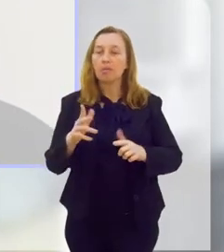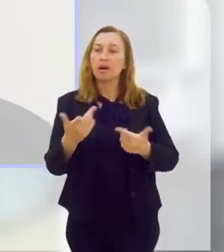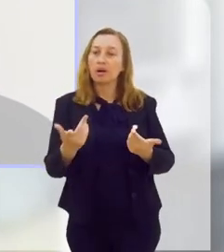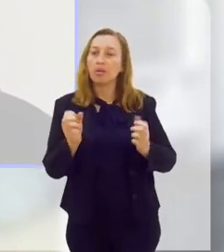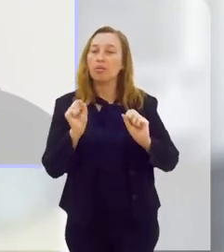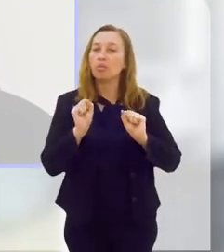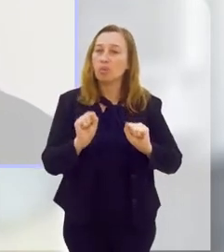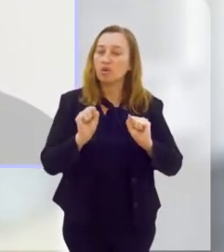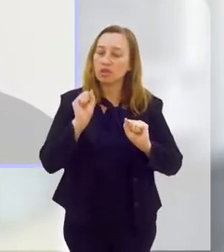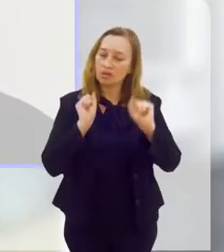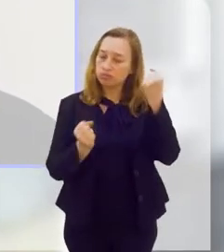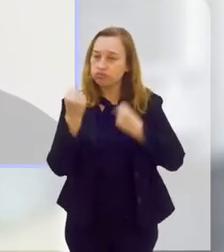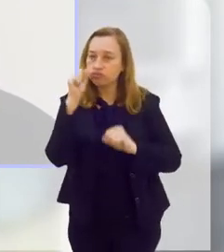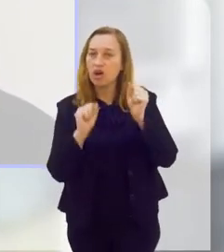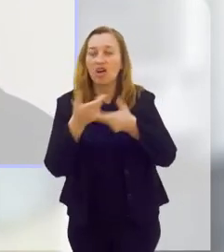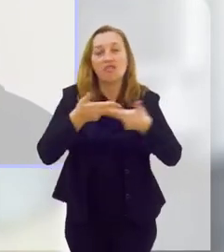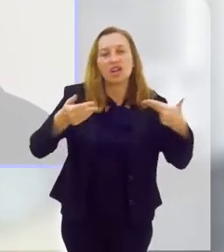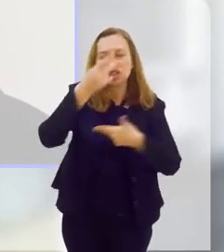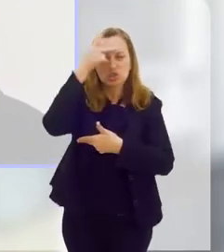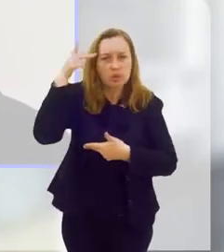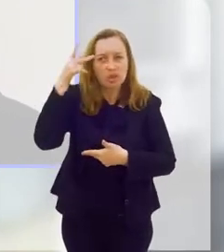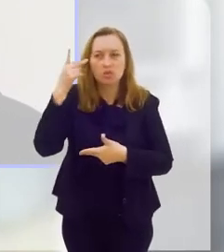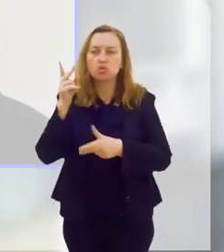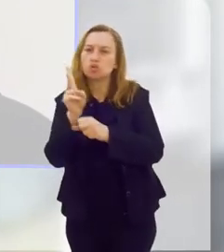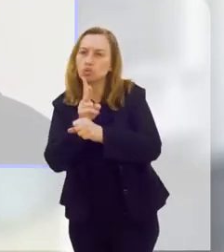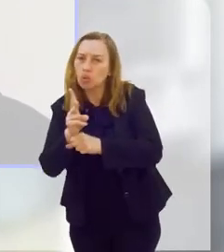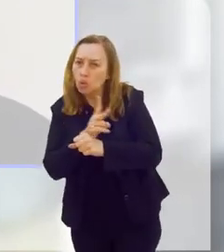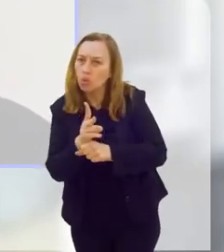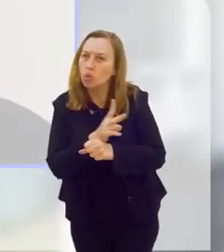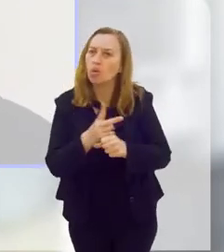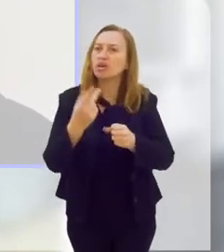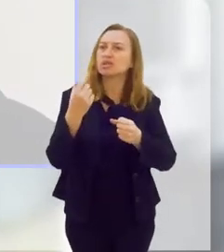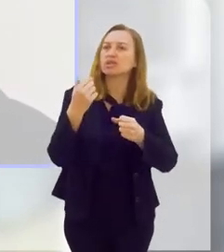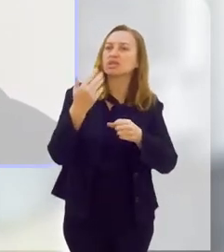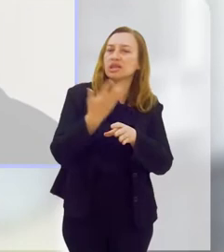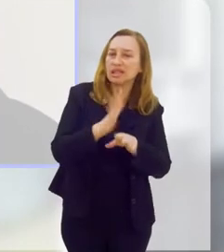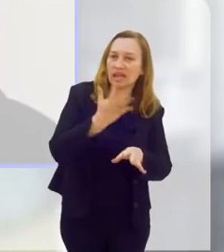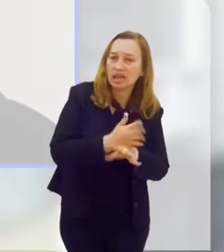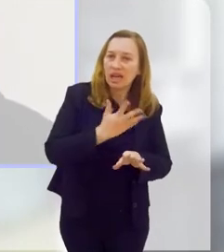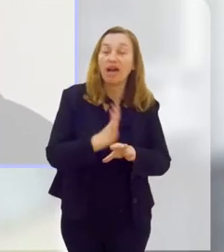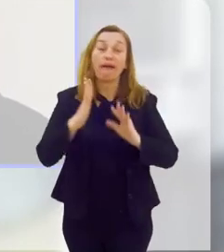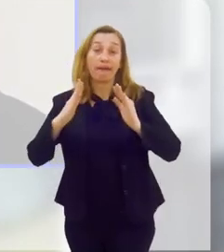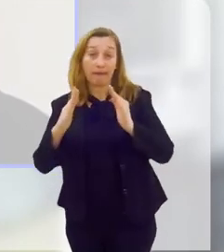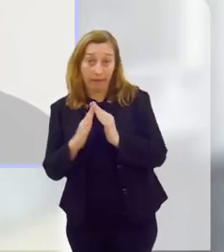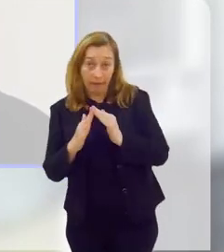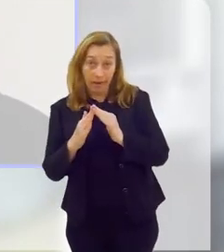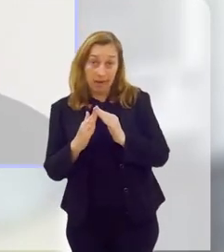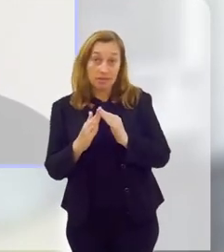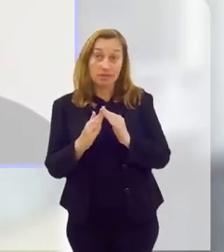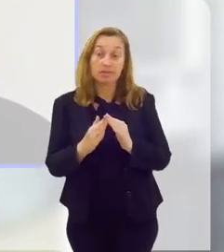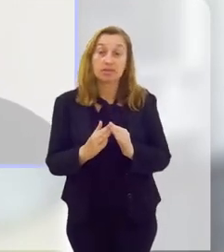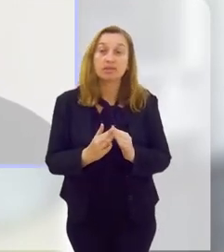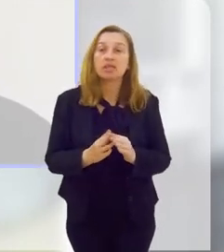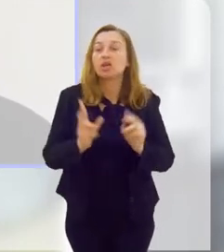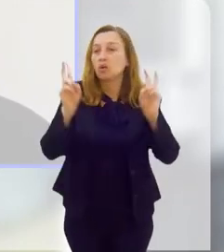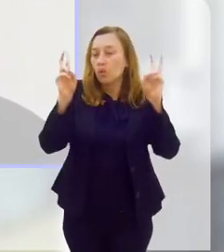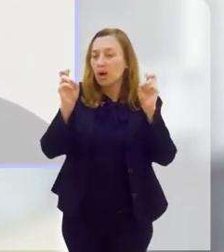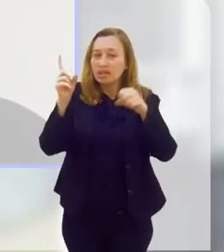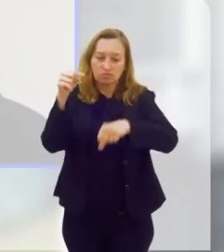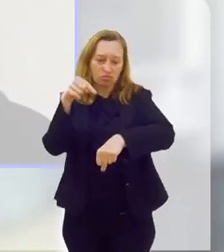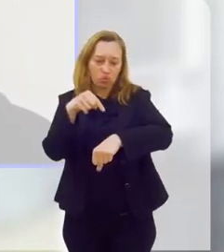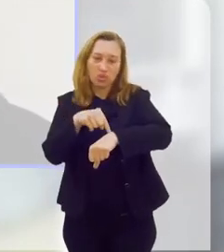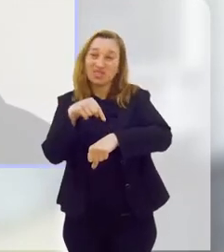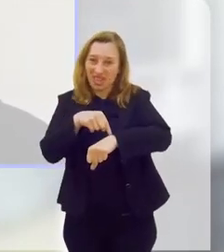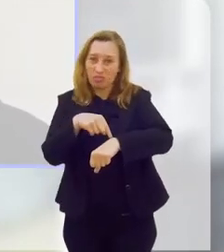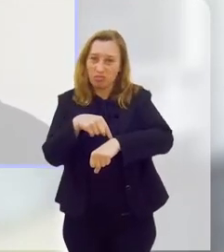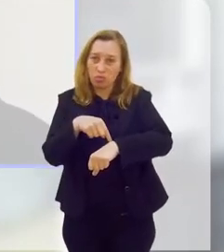certo? Muitas pessoas procuraram fazer exercícios em casa. E a questão